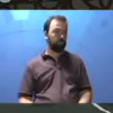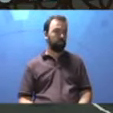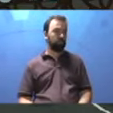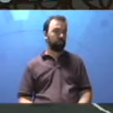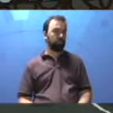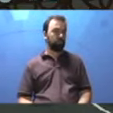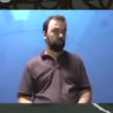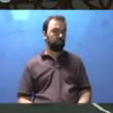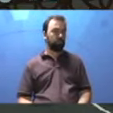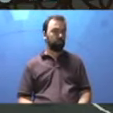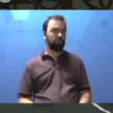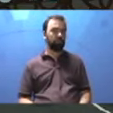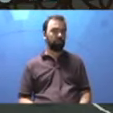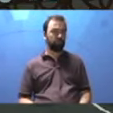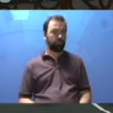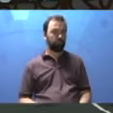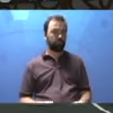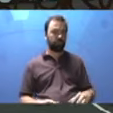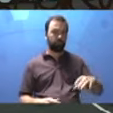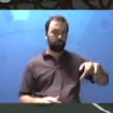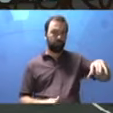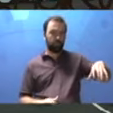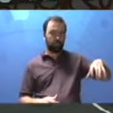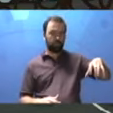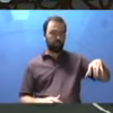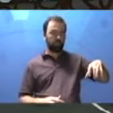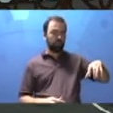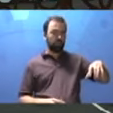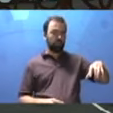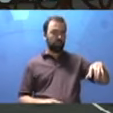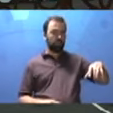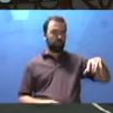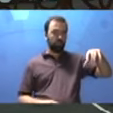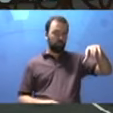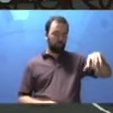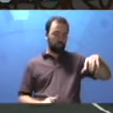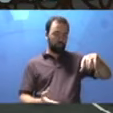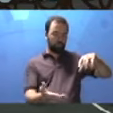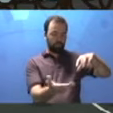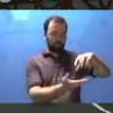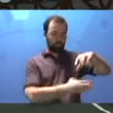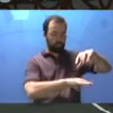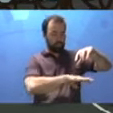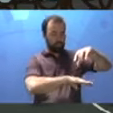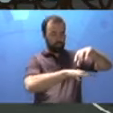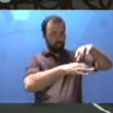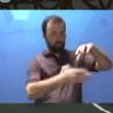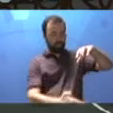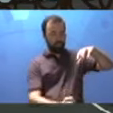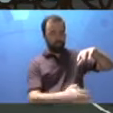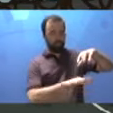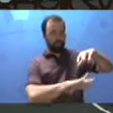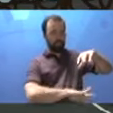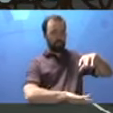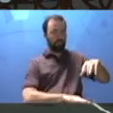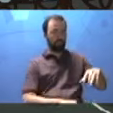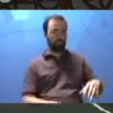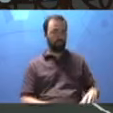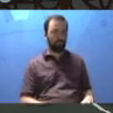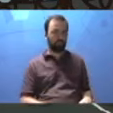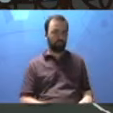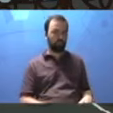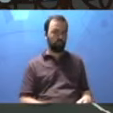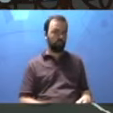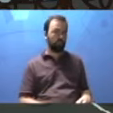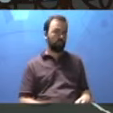139 ainda. Coloquem a maquete feita pelo grupo sobre a mesa de trabalho. A